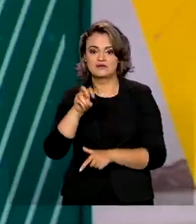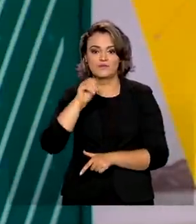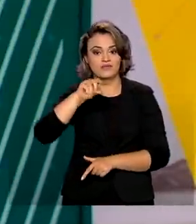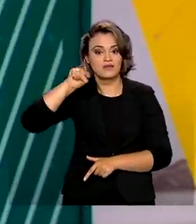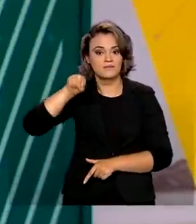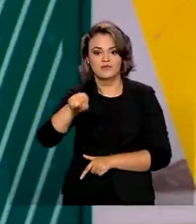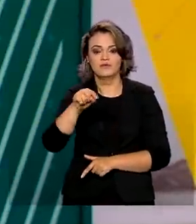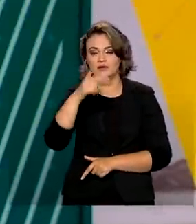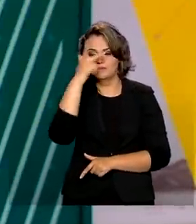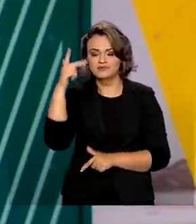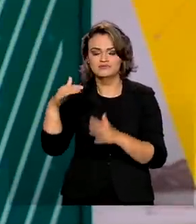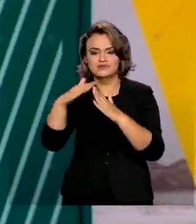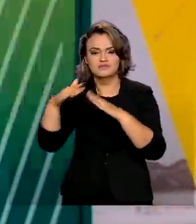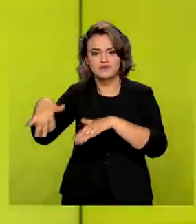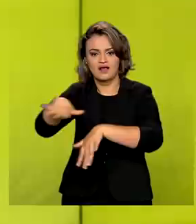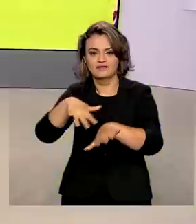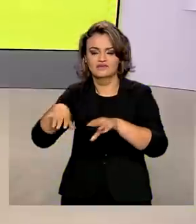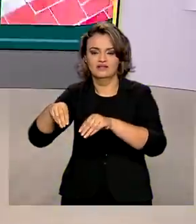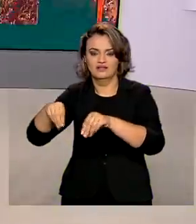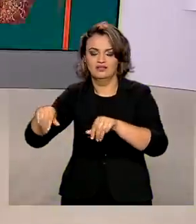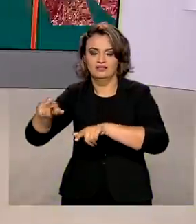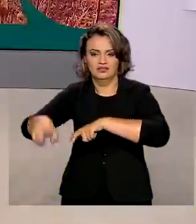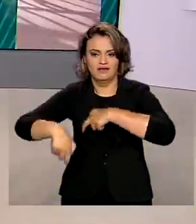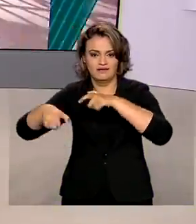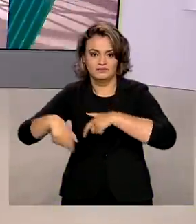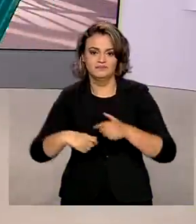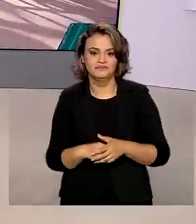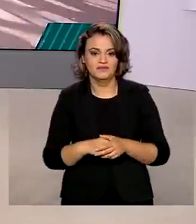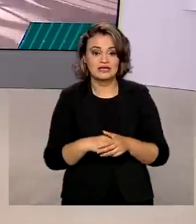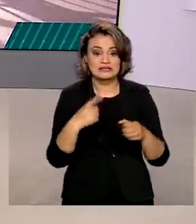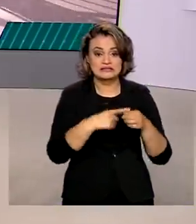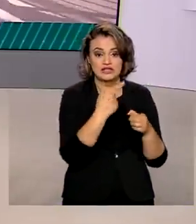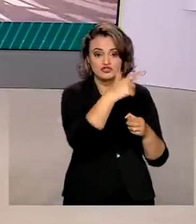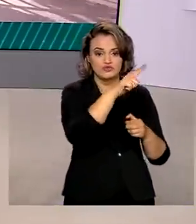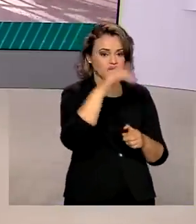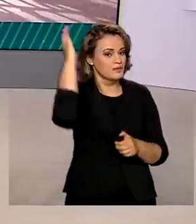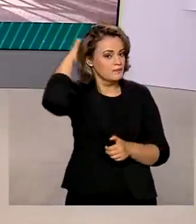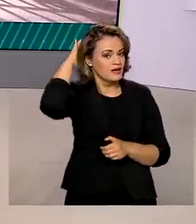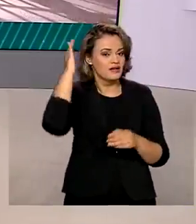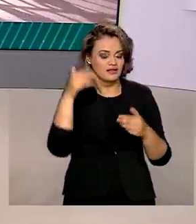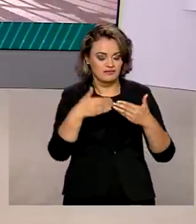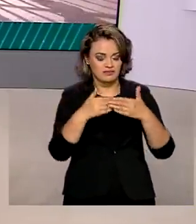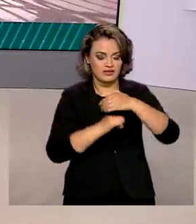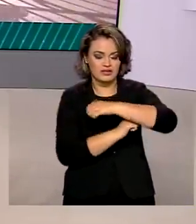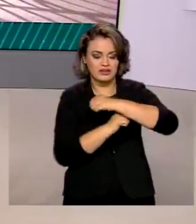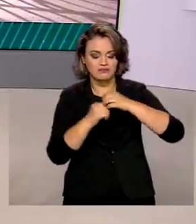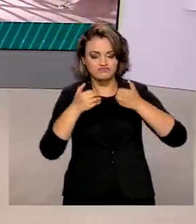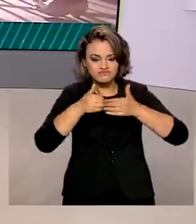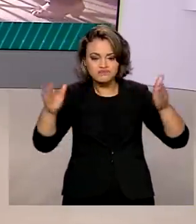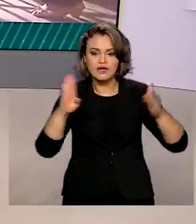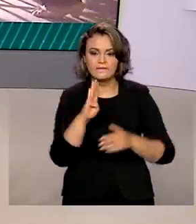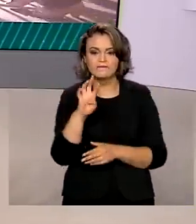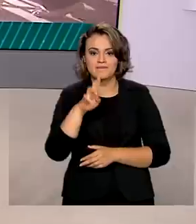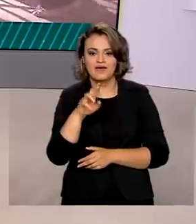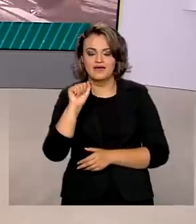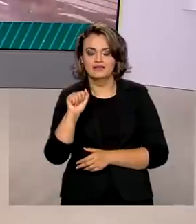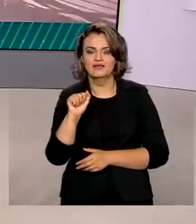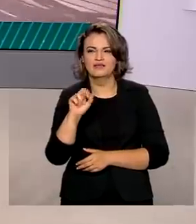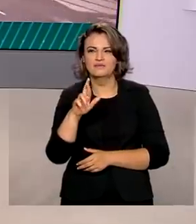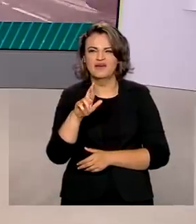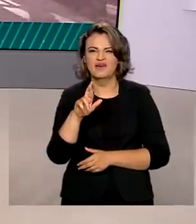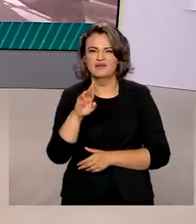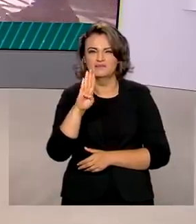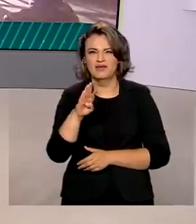de terra a pequenos produtores rurais. Em novo repartimento, inaugurou um trecho pavimentado da BR-230, a chamada